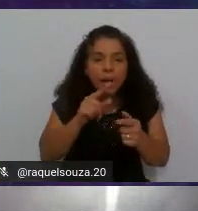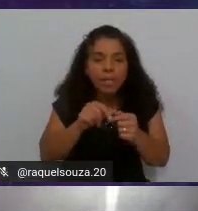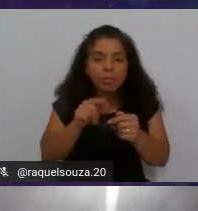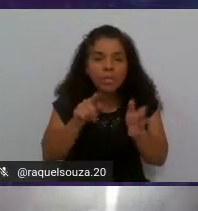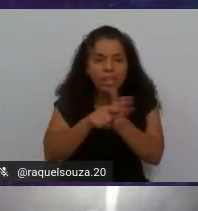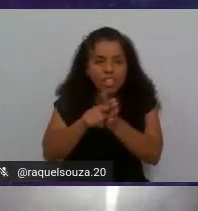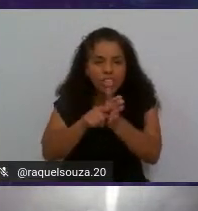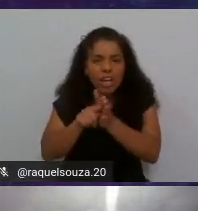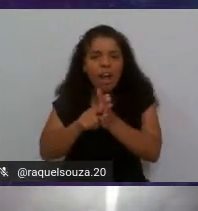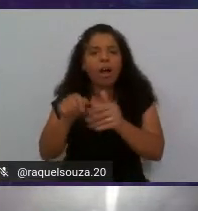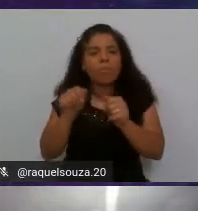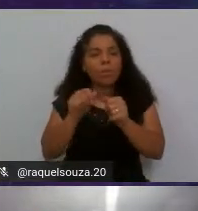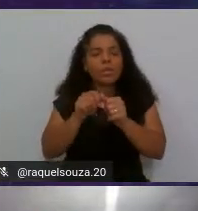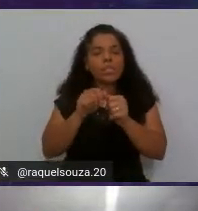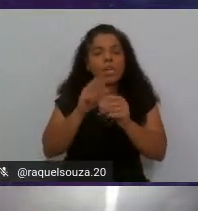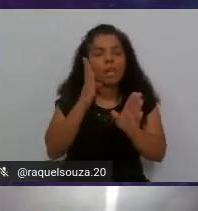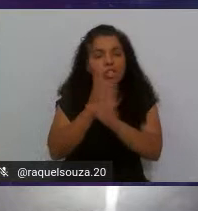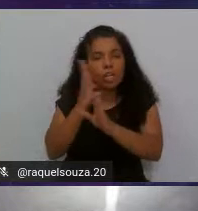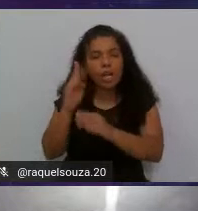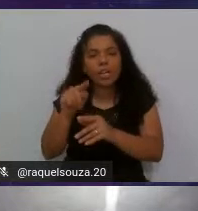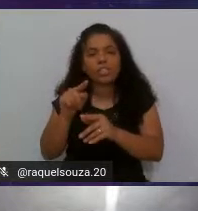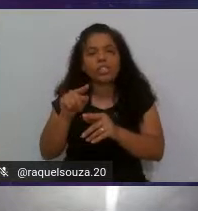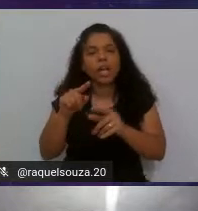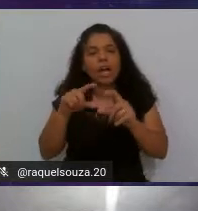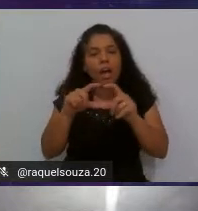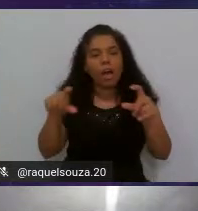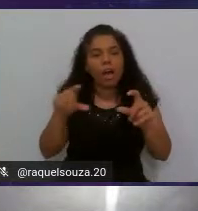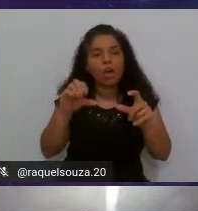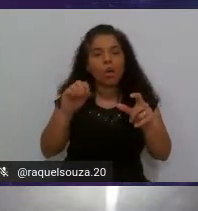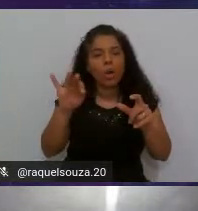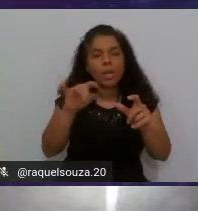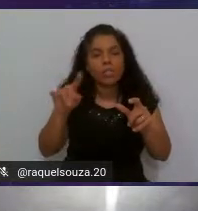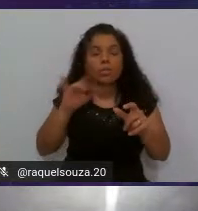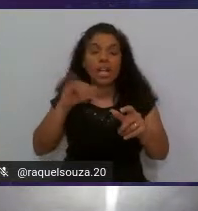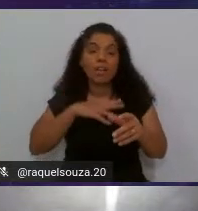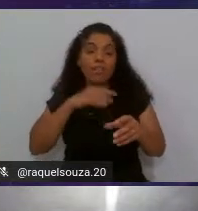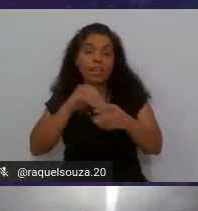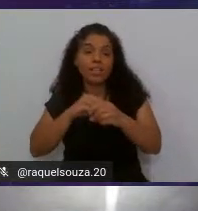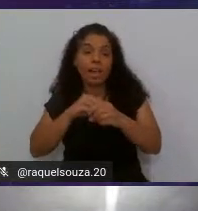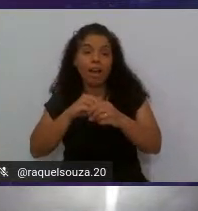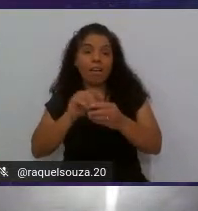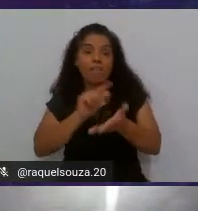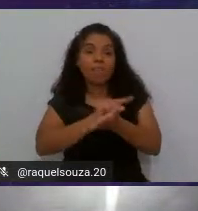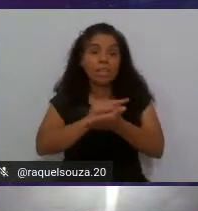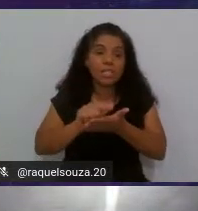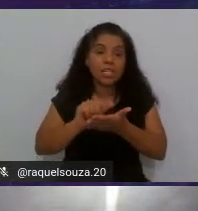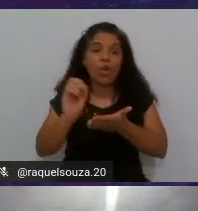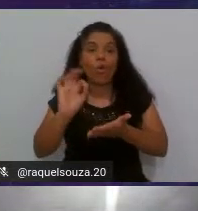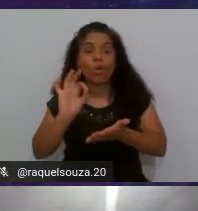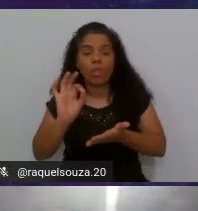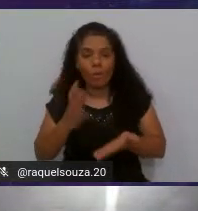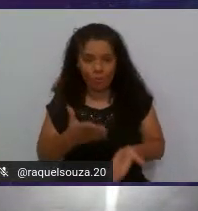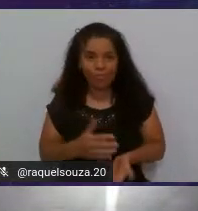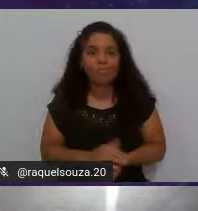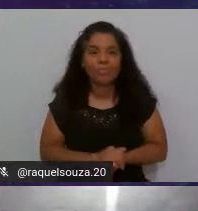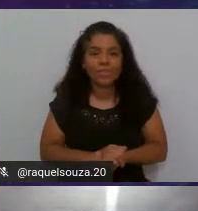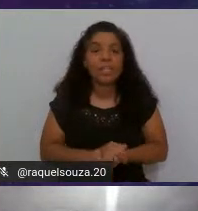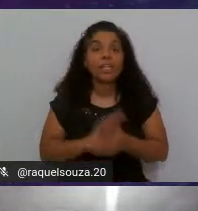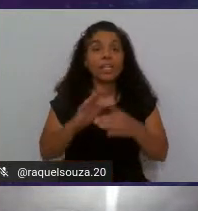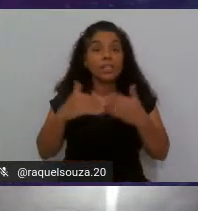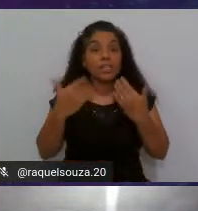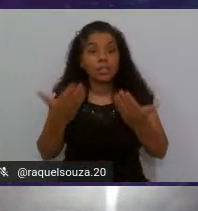para fazer a checagem da coleção se ela vai estar vazia ou não então